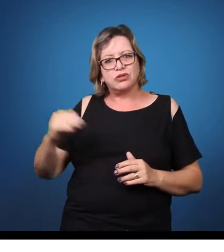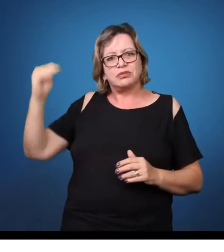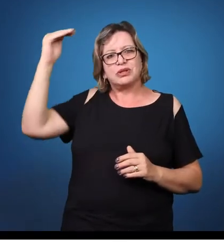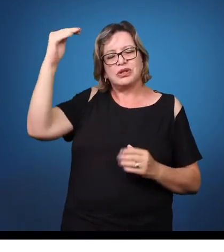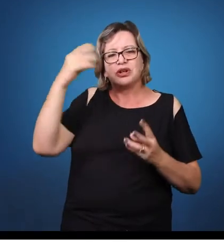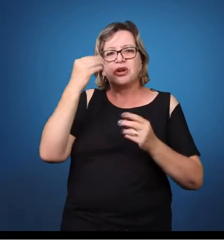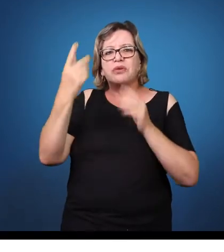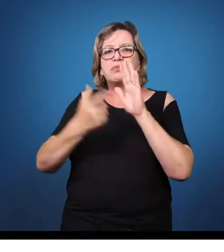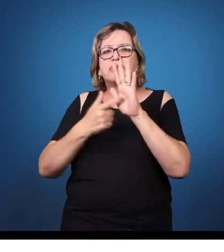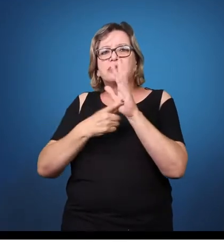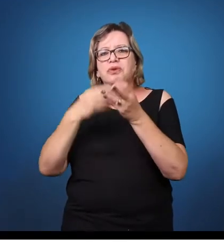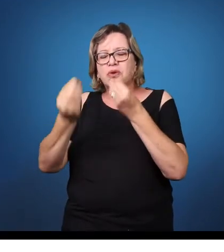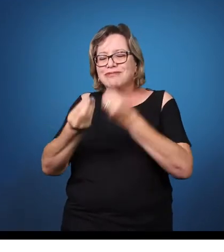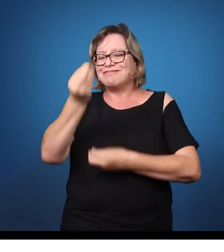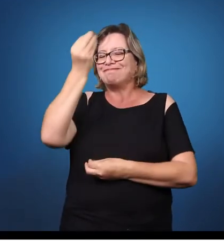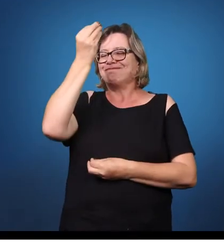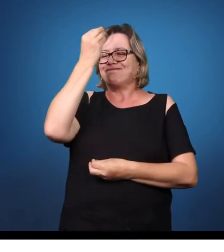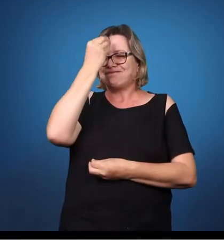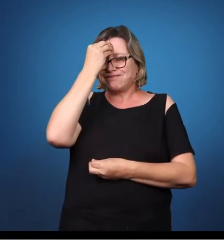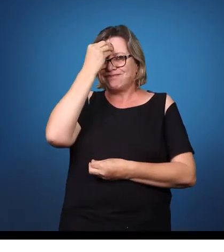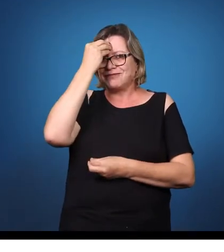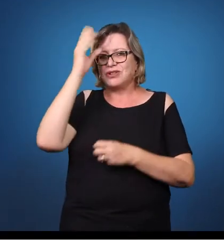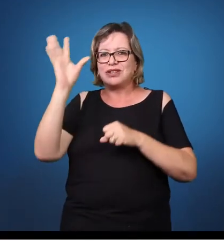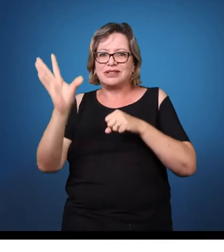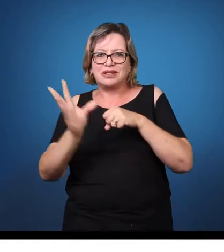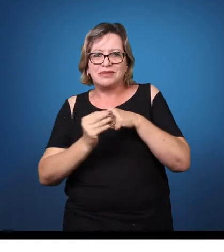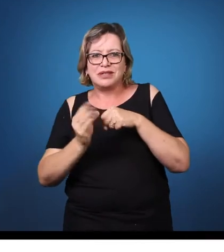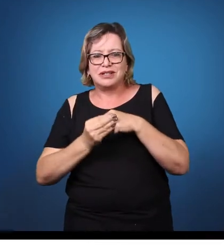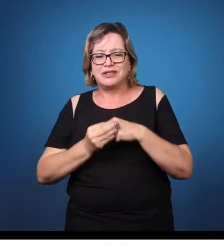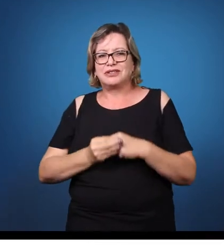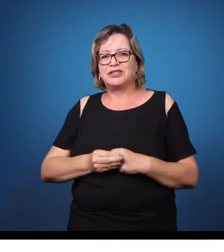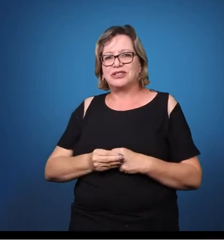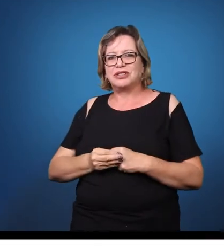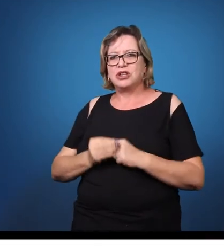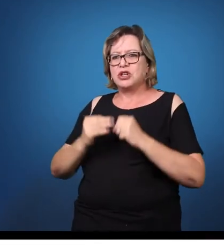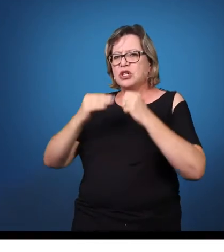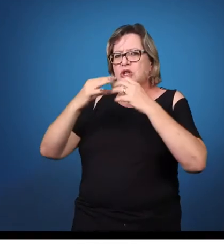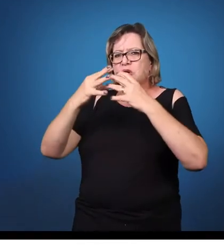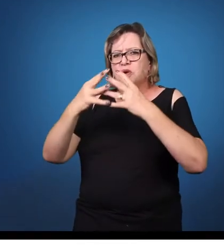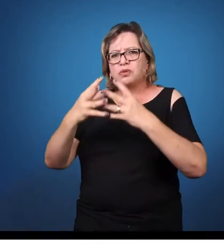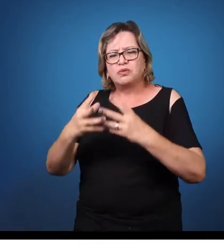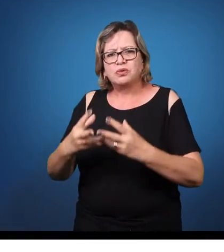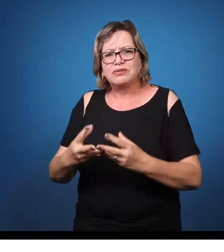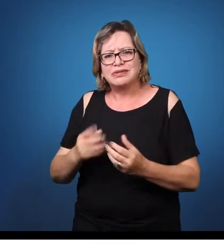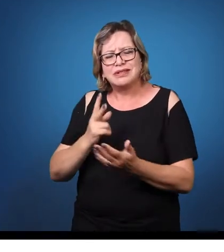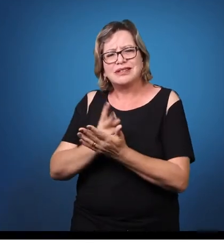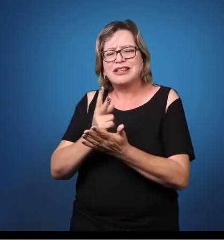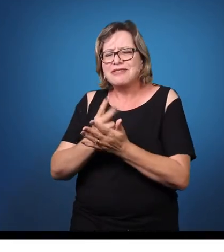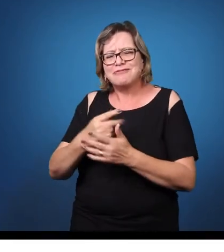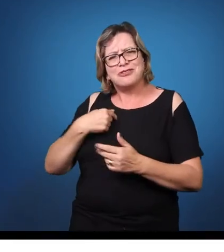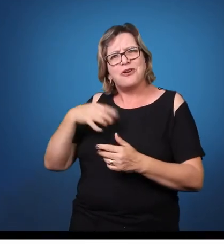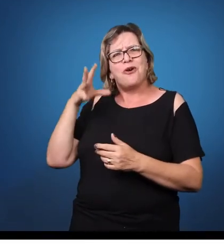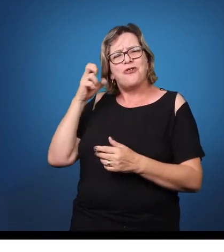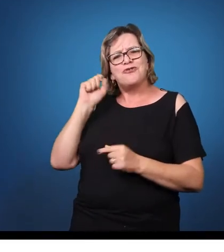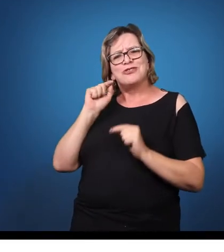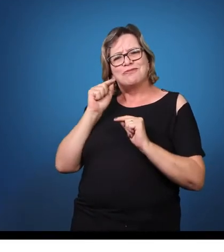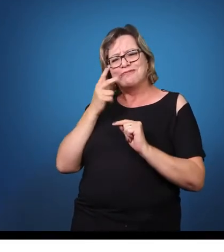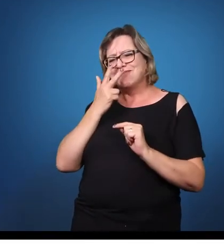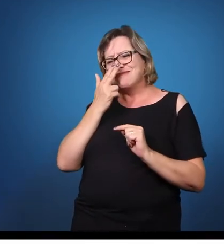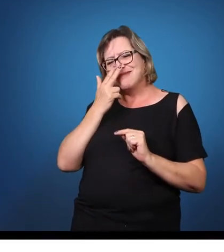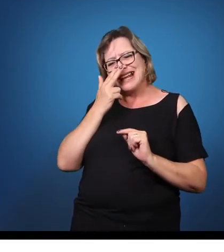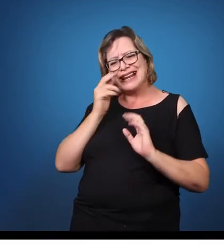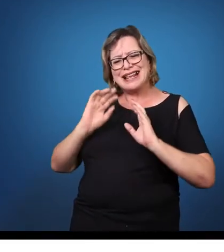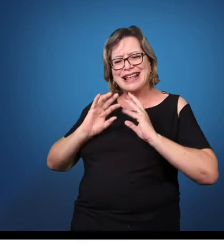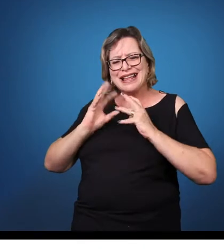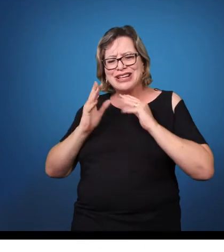aluno para com o professor, dele para com os colegas, dos colegas para com ele, ou com ela. Enfim, como é que se trabalha essa